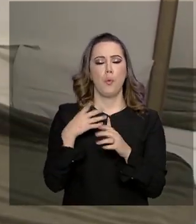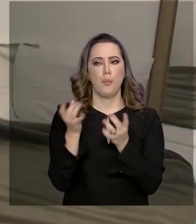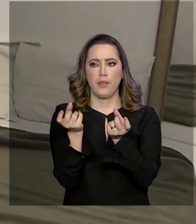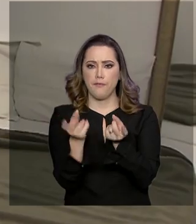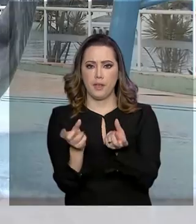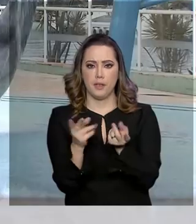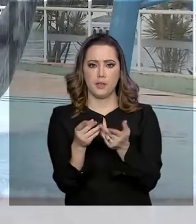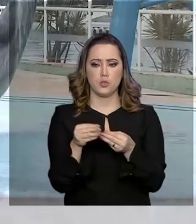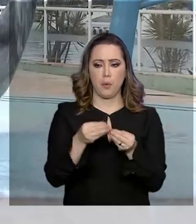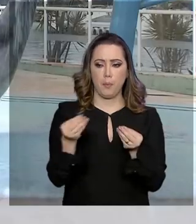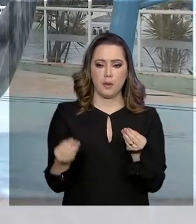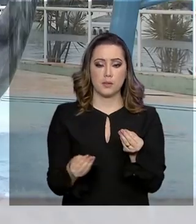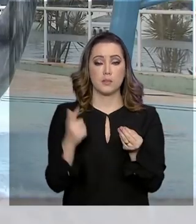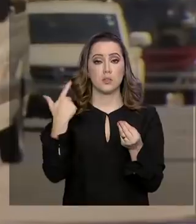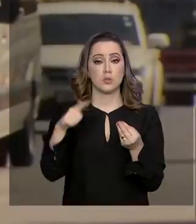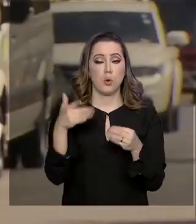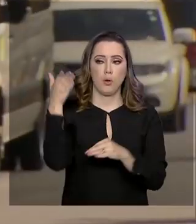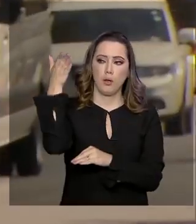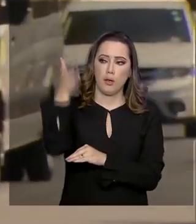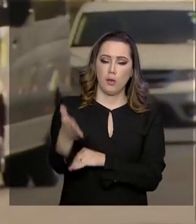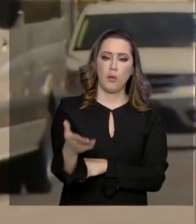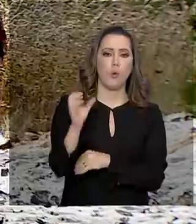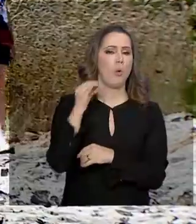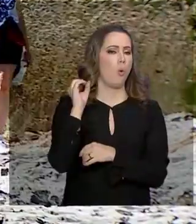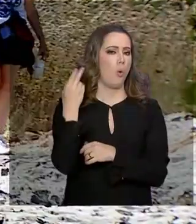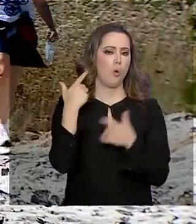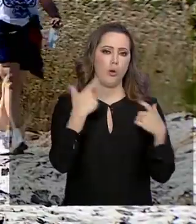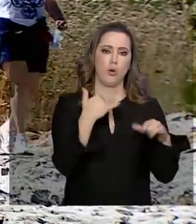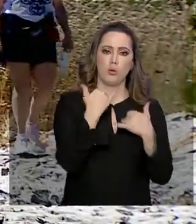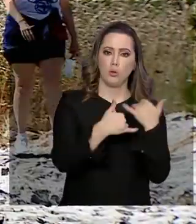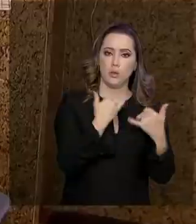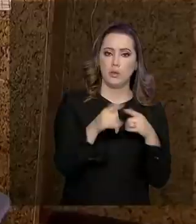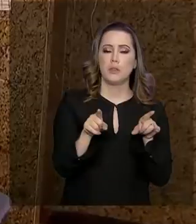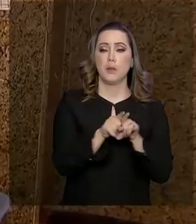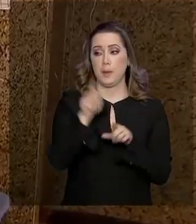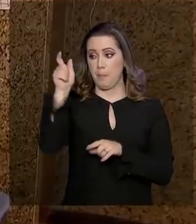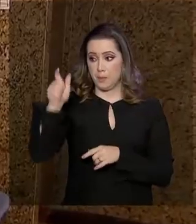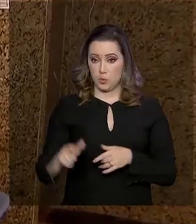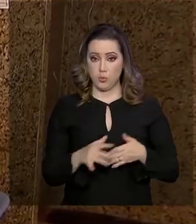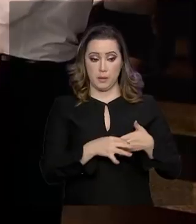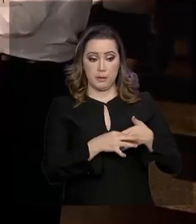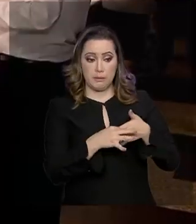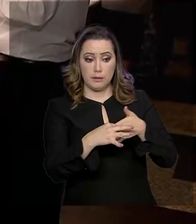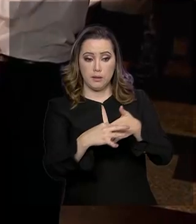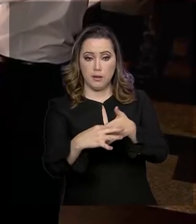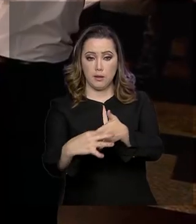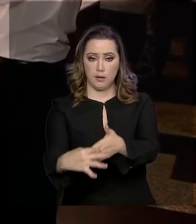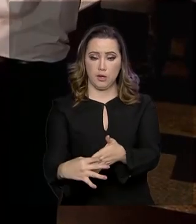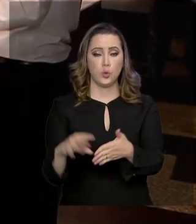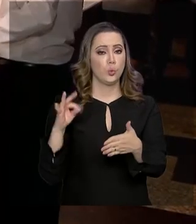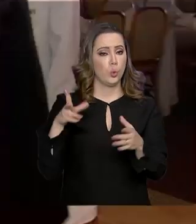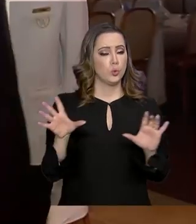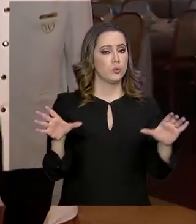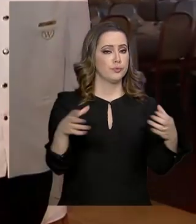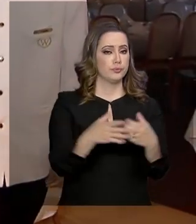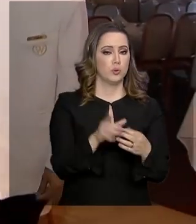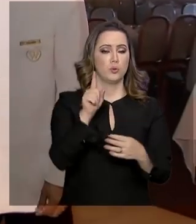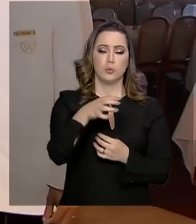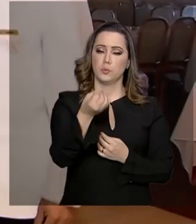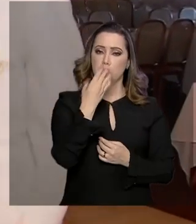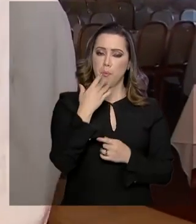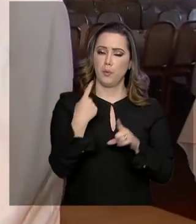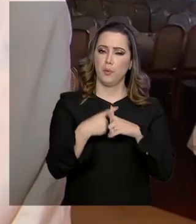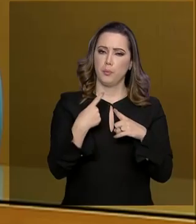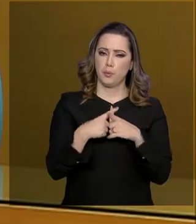hospedagens, parques temáticos, transportadoras e até guias. E todo o segmento sai lucrando com a formalização